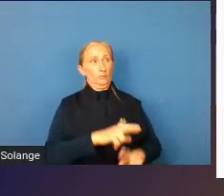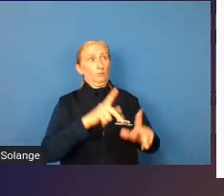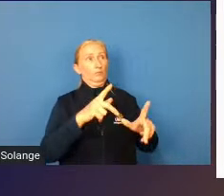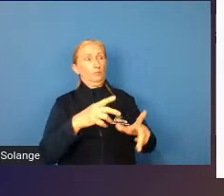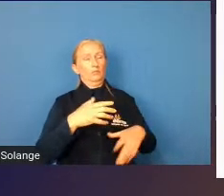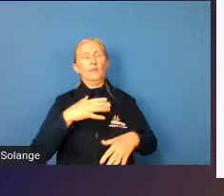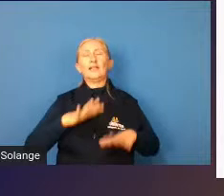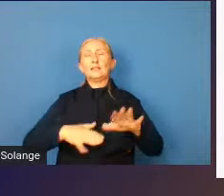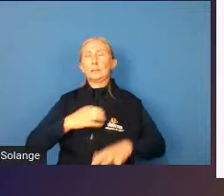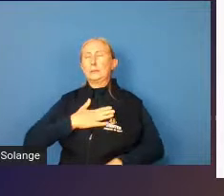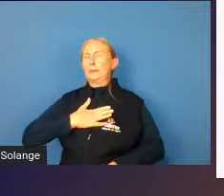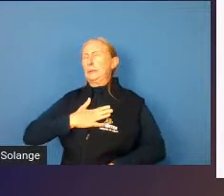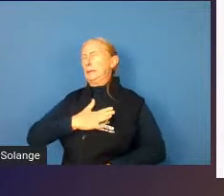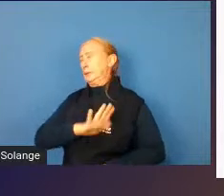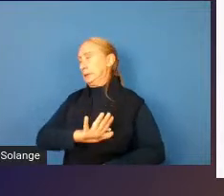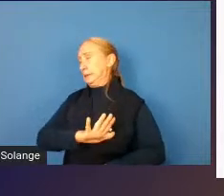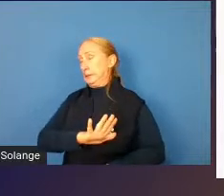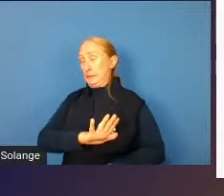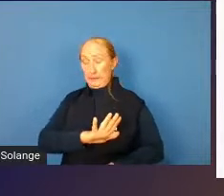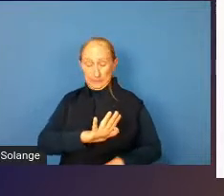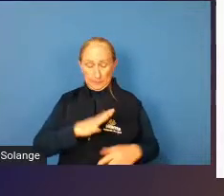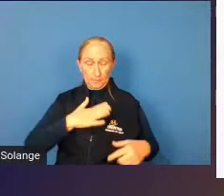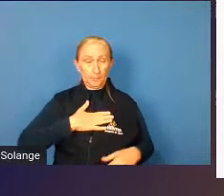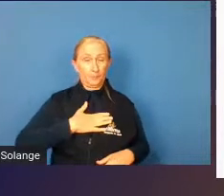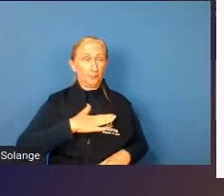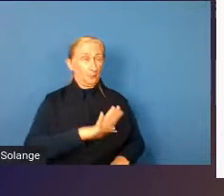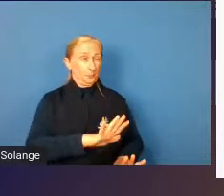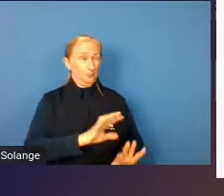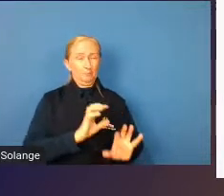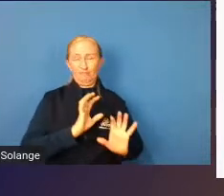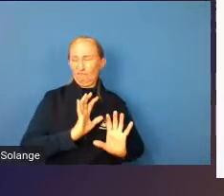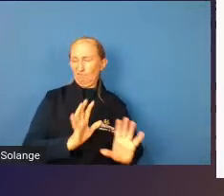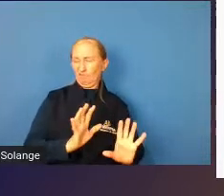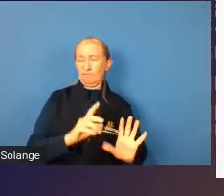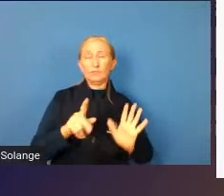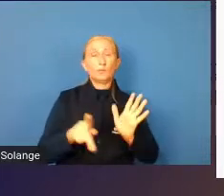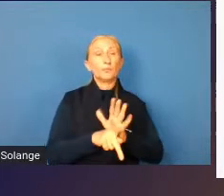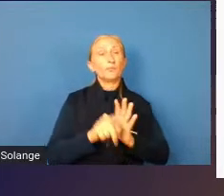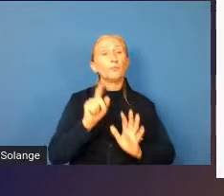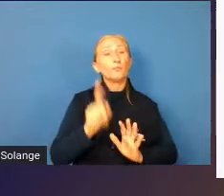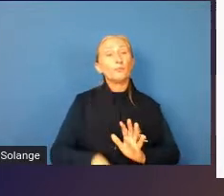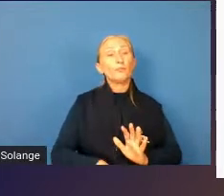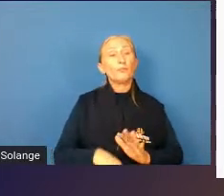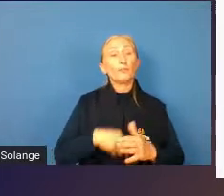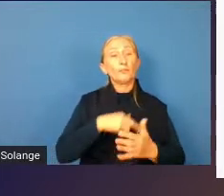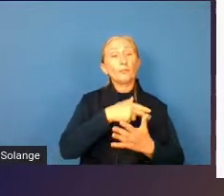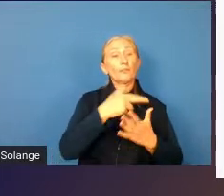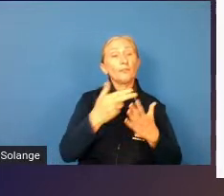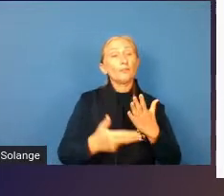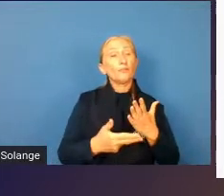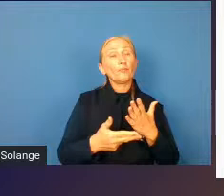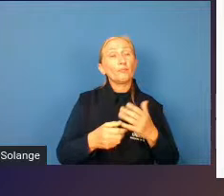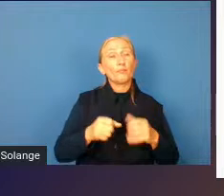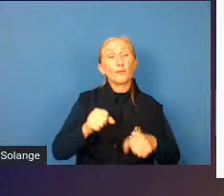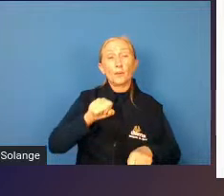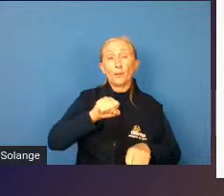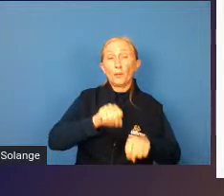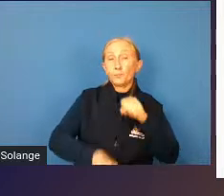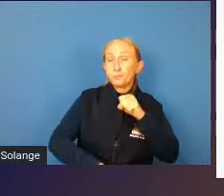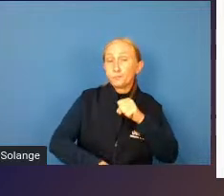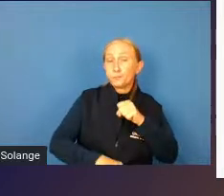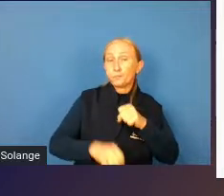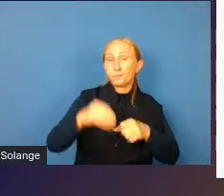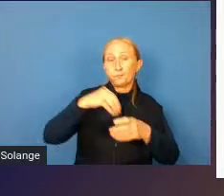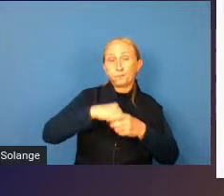repulsa. Essa repulsa, ela é condicionada a uma série de violências, desde a